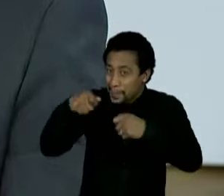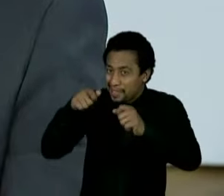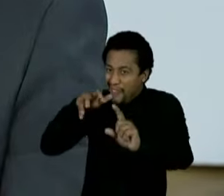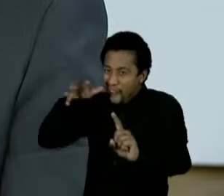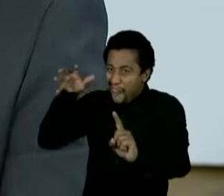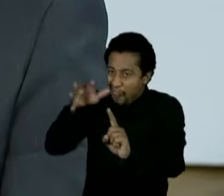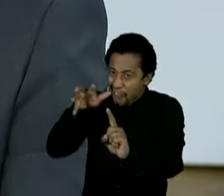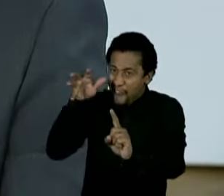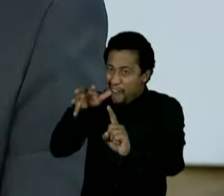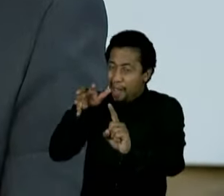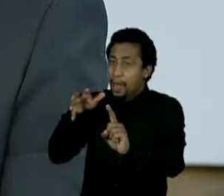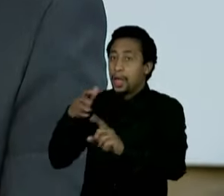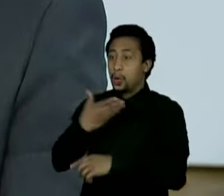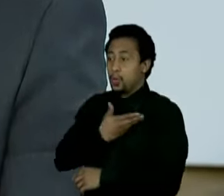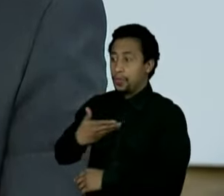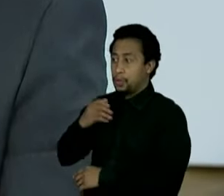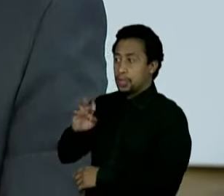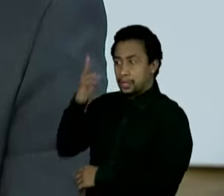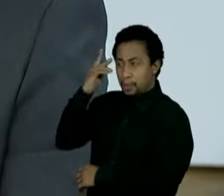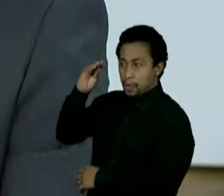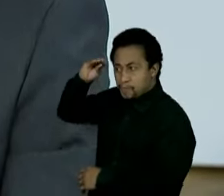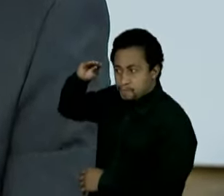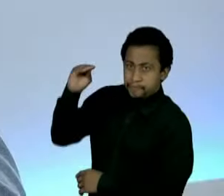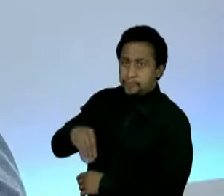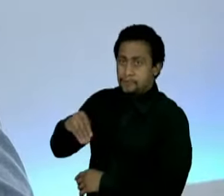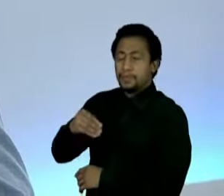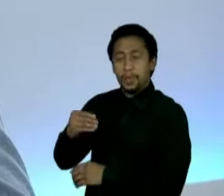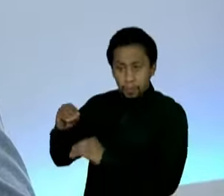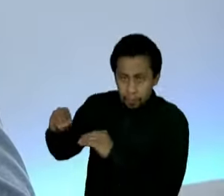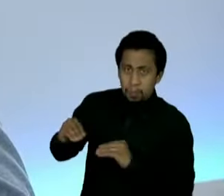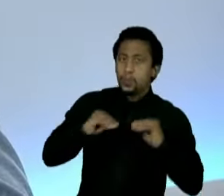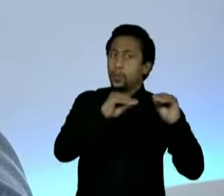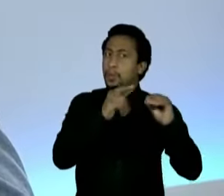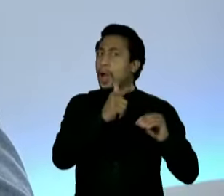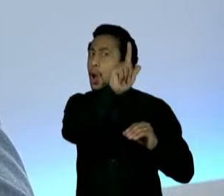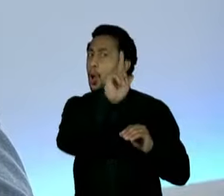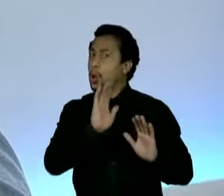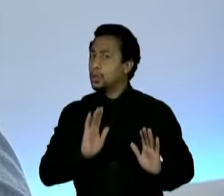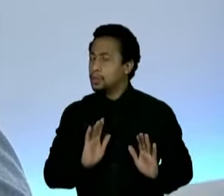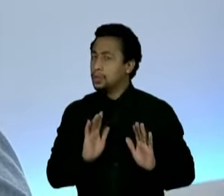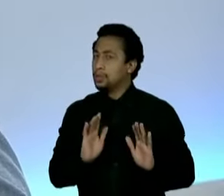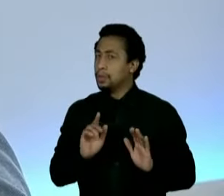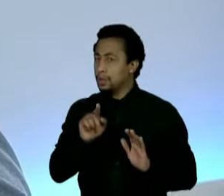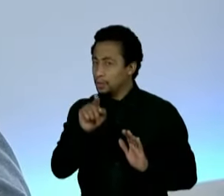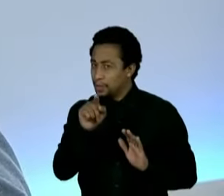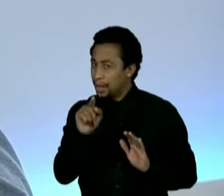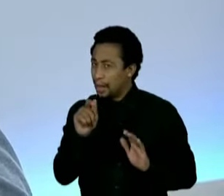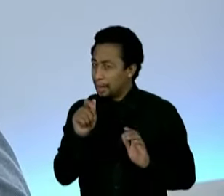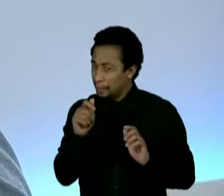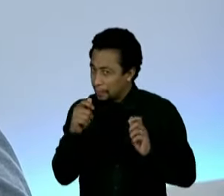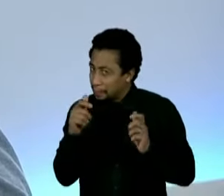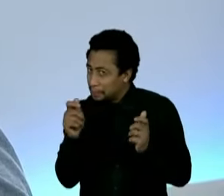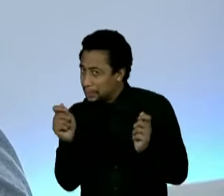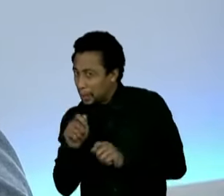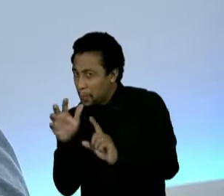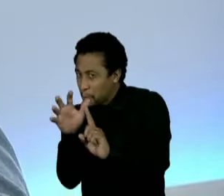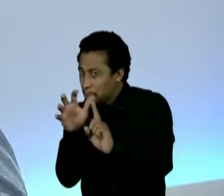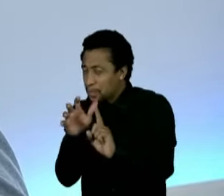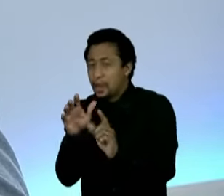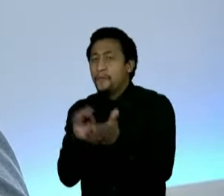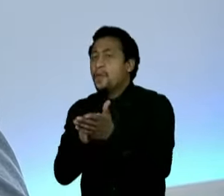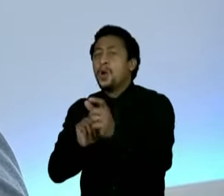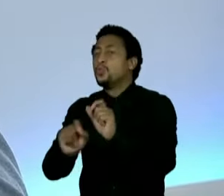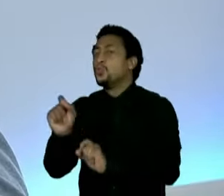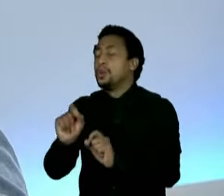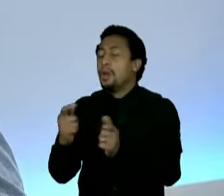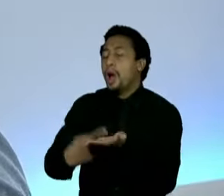ser convencido de abrir mão do governo de São Paulo, que você não abriria por abrir. Que argumento é esse que falta para você ser convencido? Como que você entende que seria uma